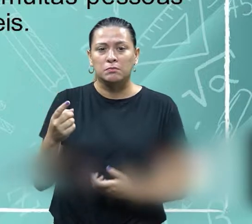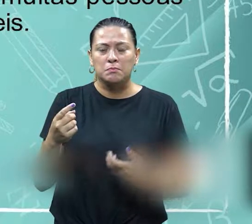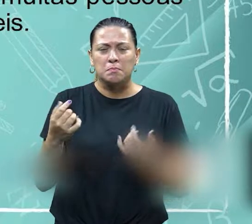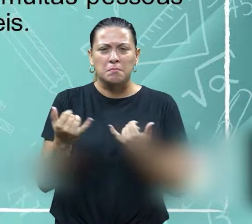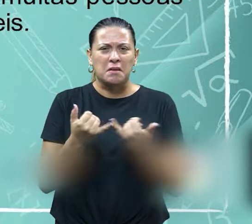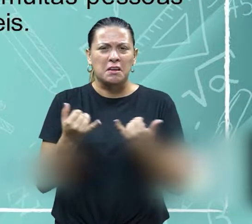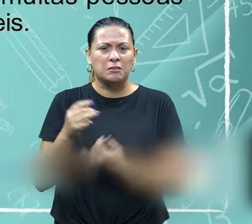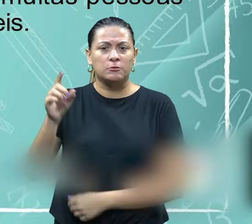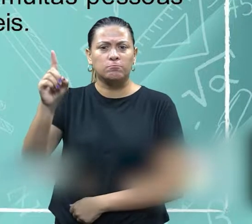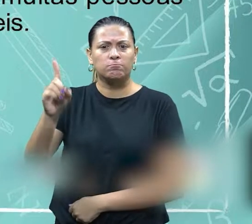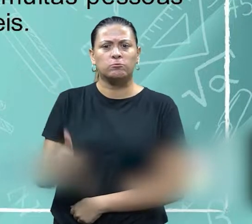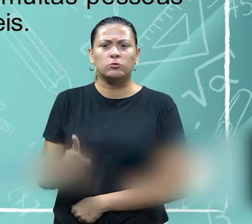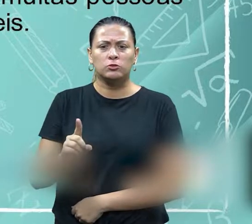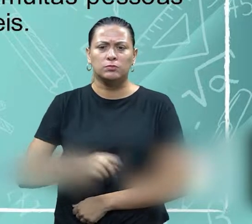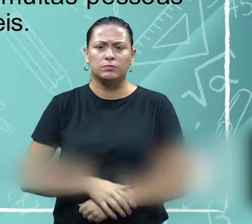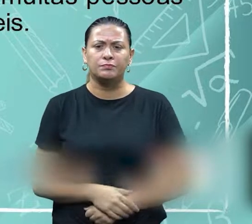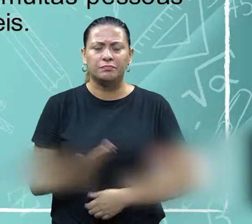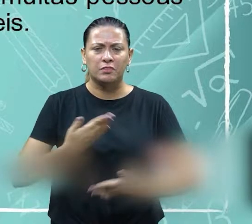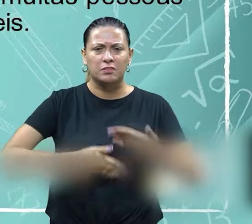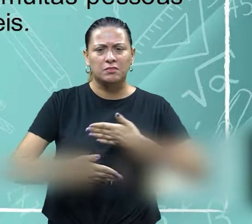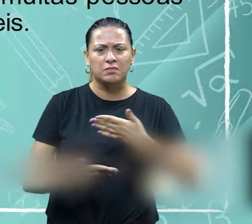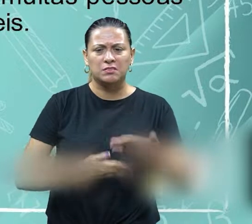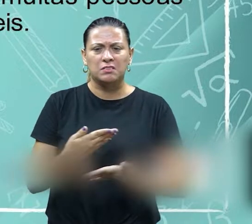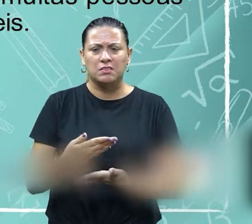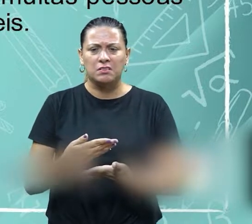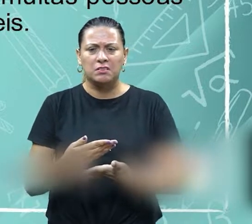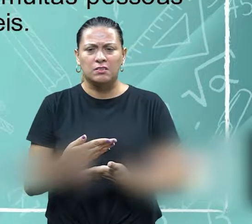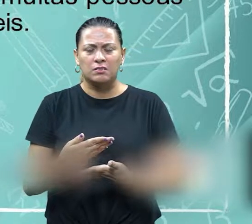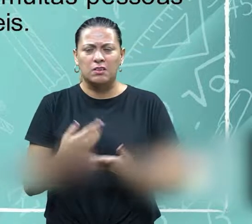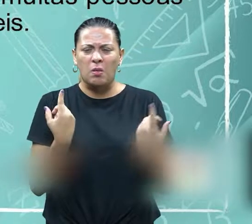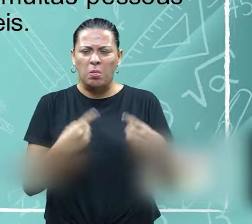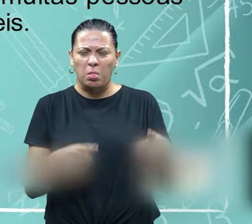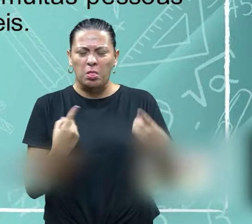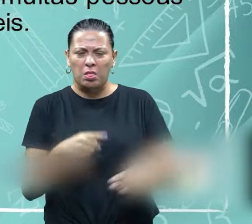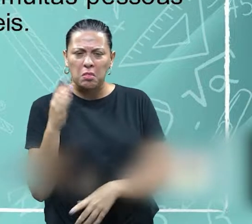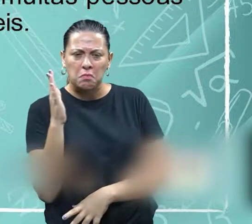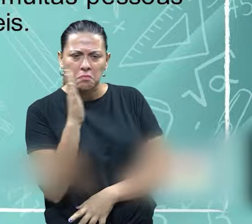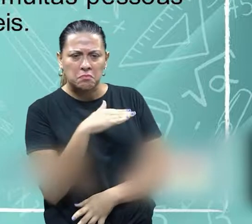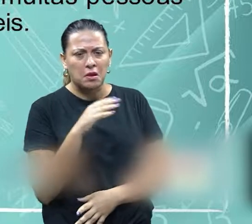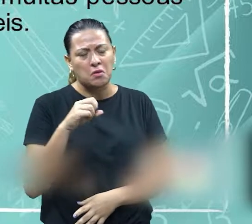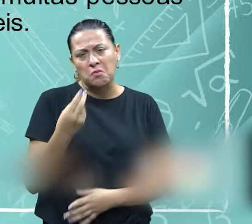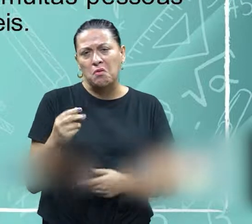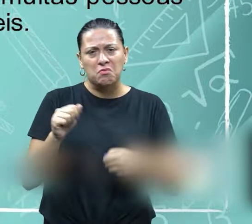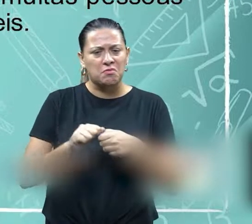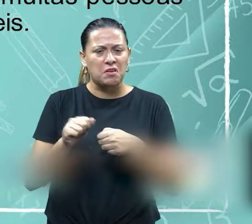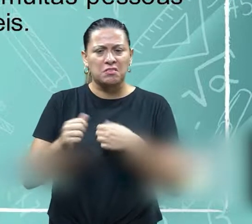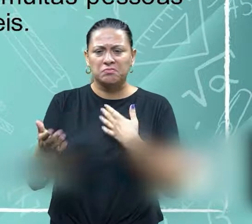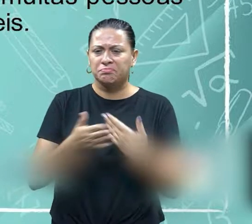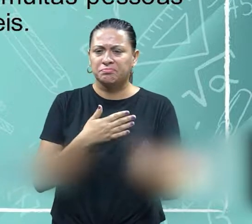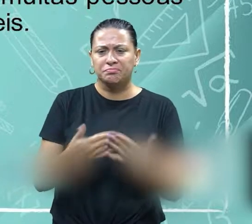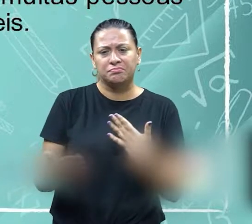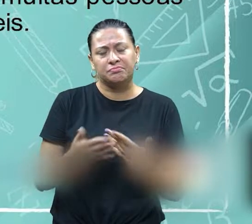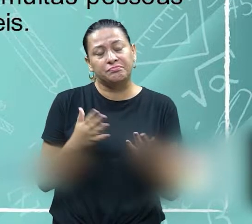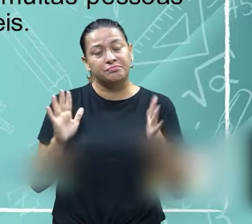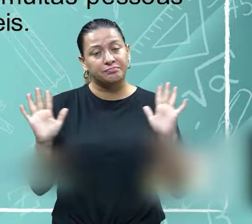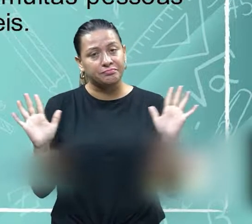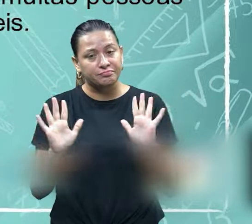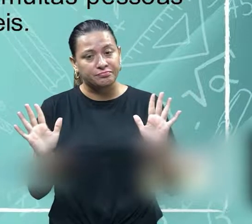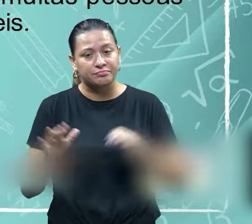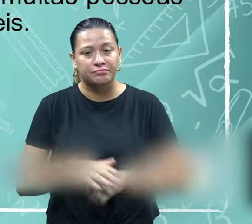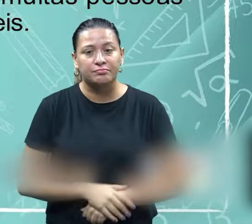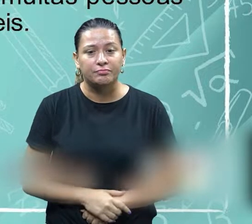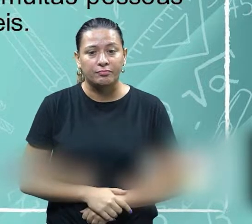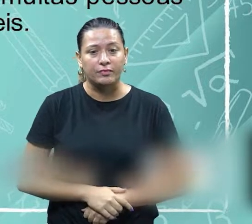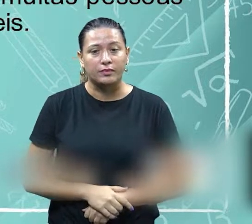de tratar mal as pessoas ou mesmo fazer o que bem desejar pois pois bem caros alunos nem sempre